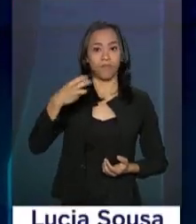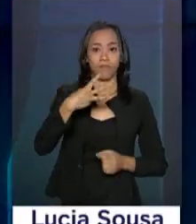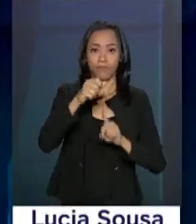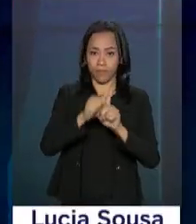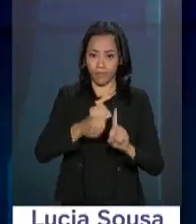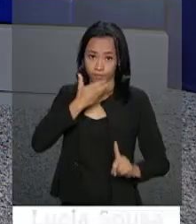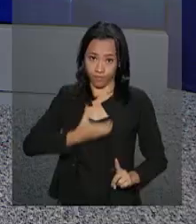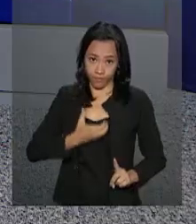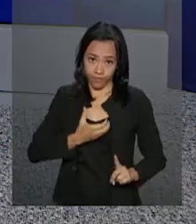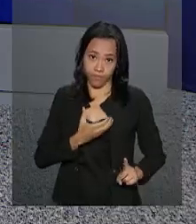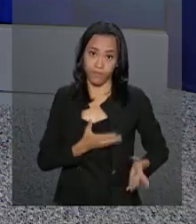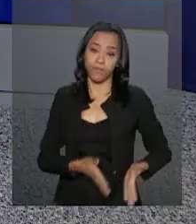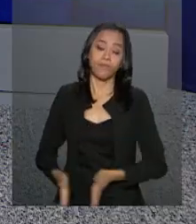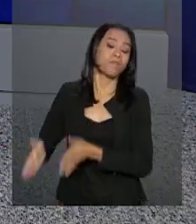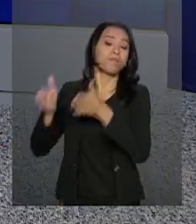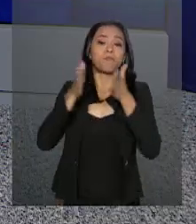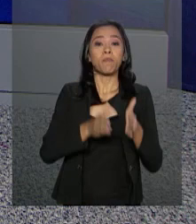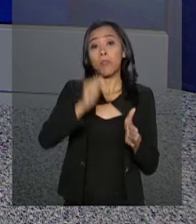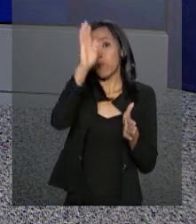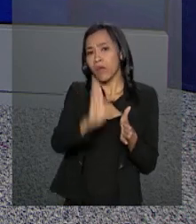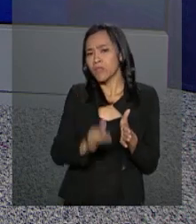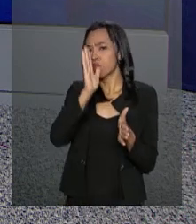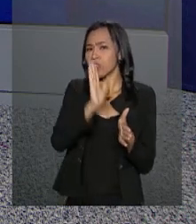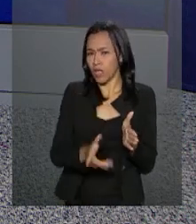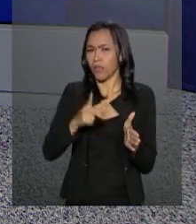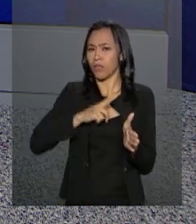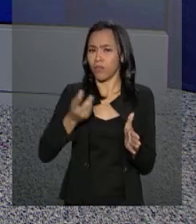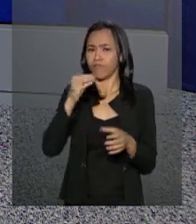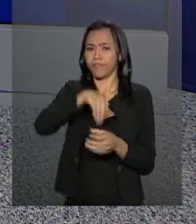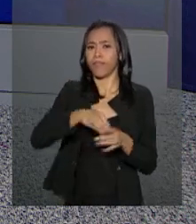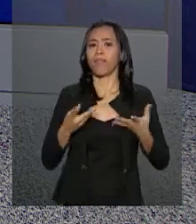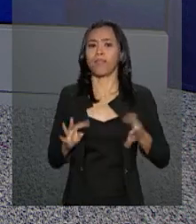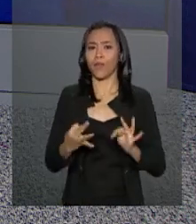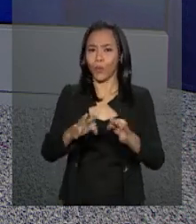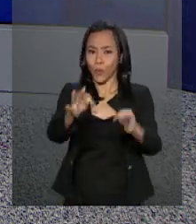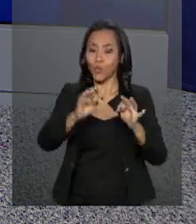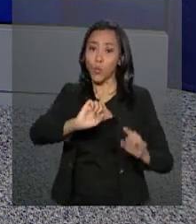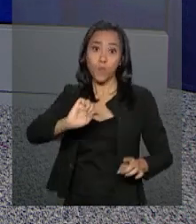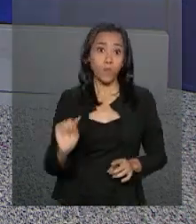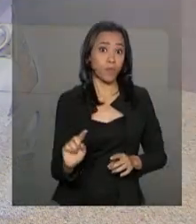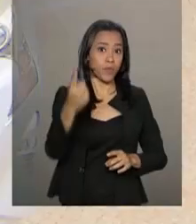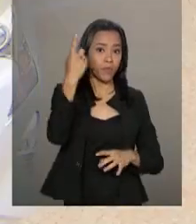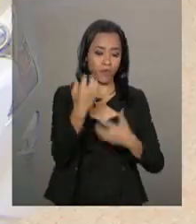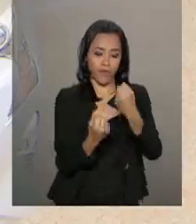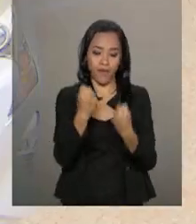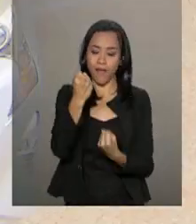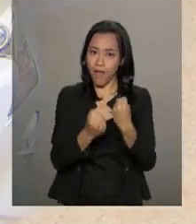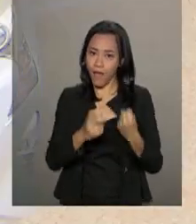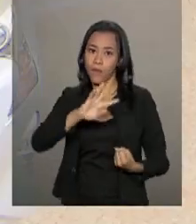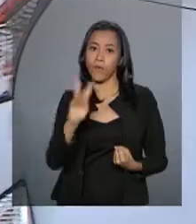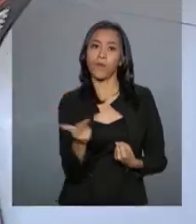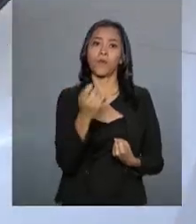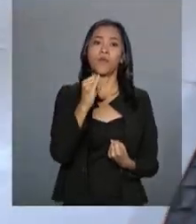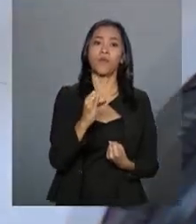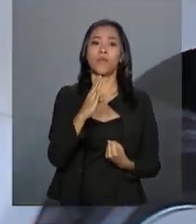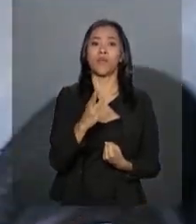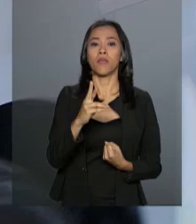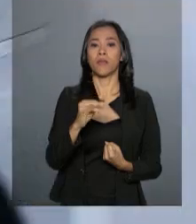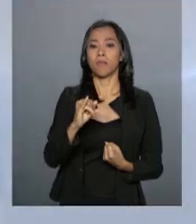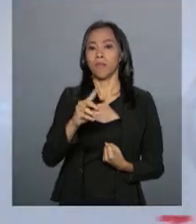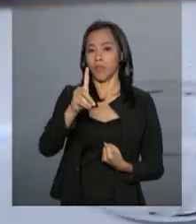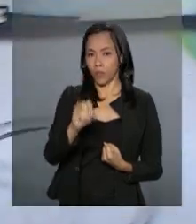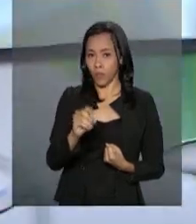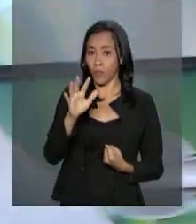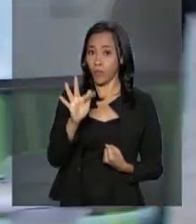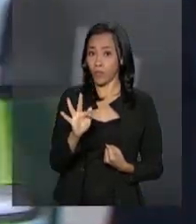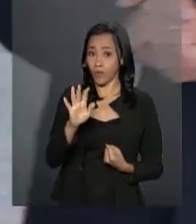dezembro. O Brasil já tem tecnologia para produzir o primeiro veículo híbrido flex do mundo, que